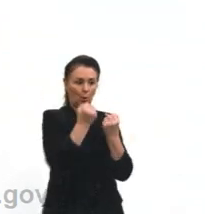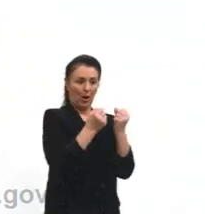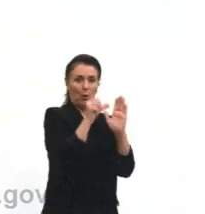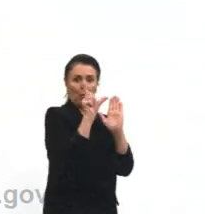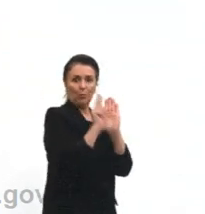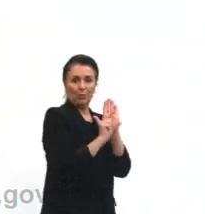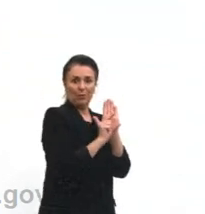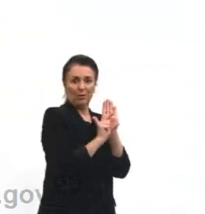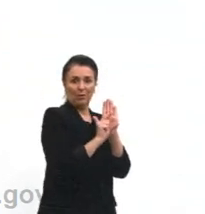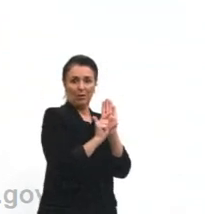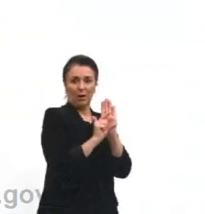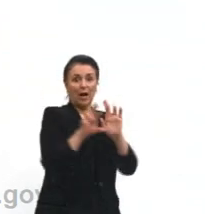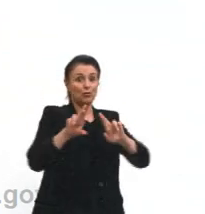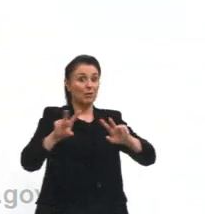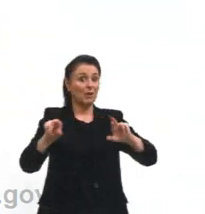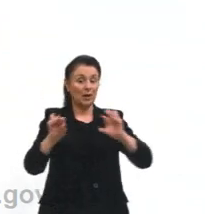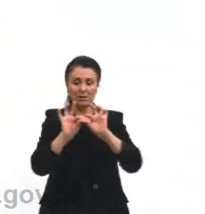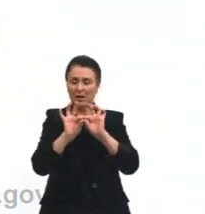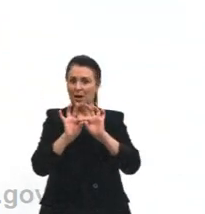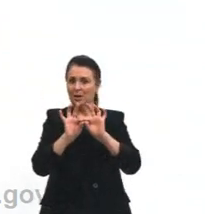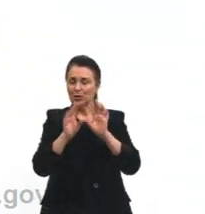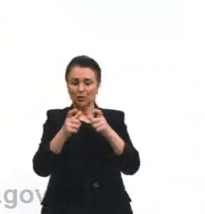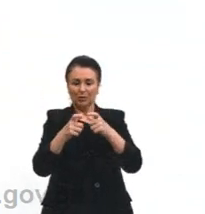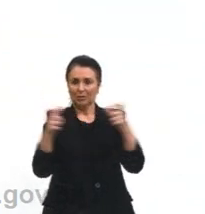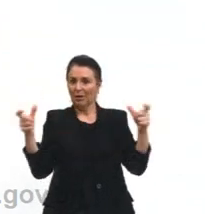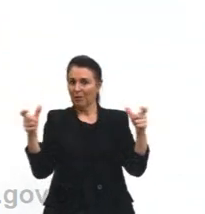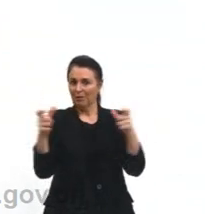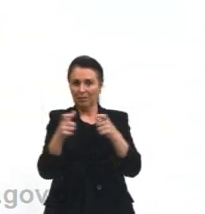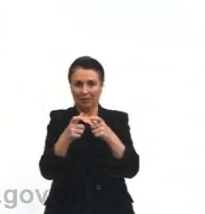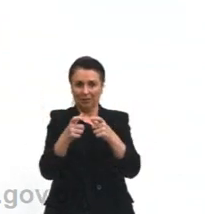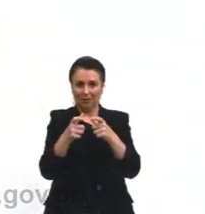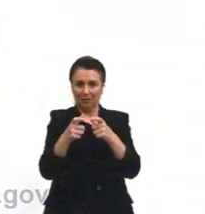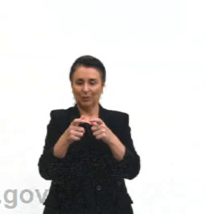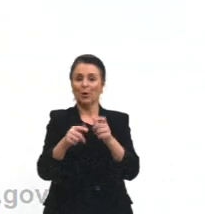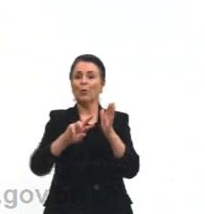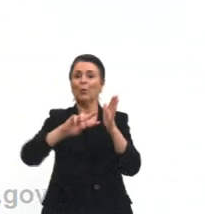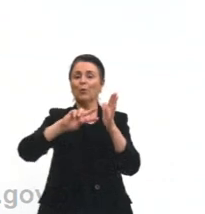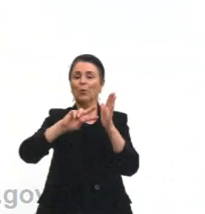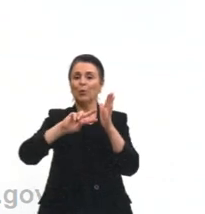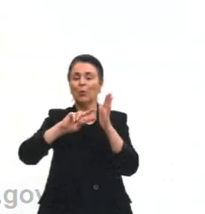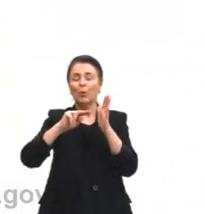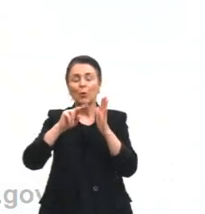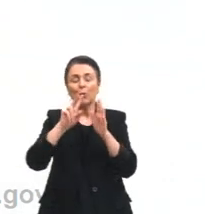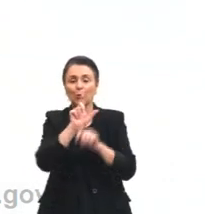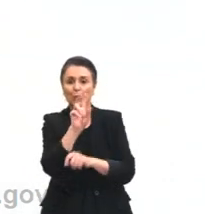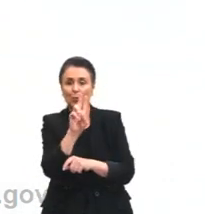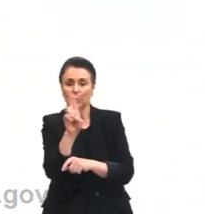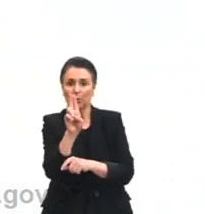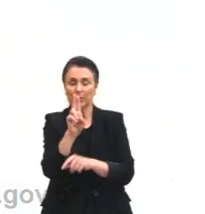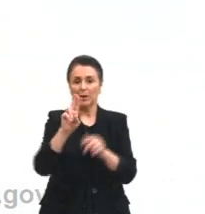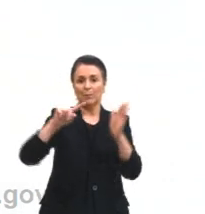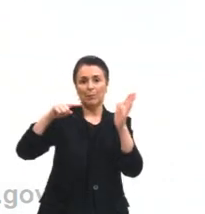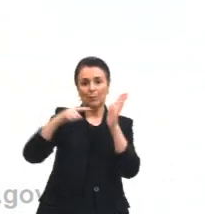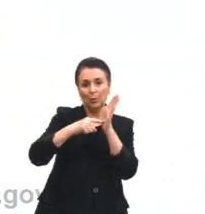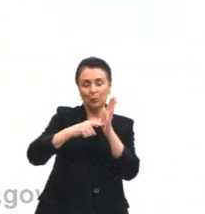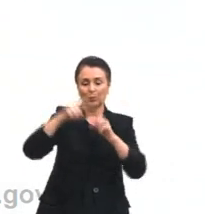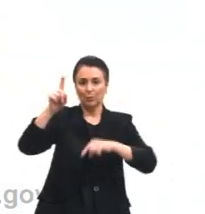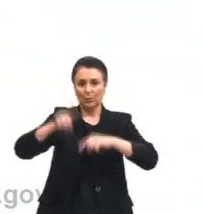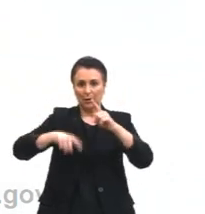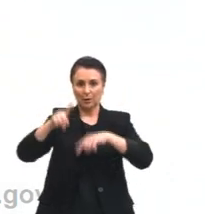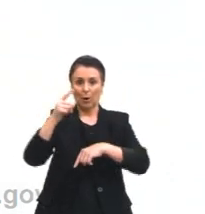a diferença de tamanho. Então, a gente chama de ponto material. É como se a gente considerasse o carro como sendo somente um ponto,